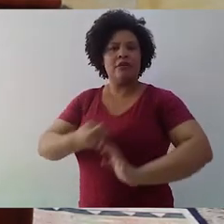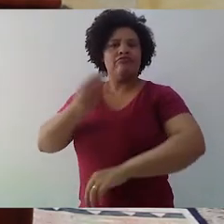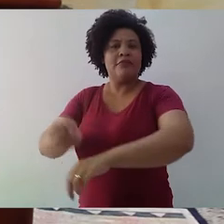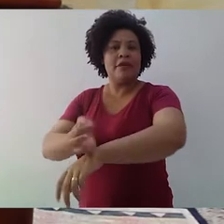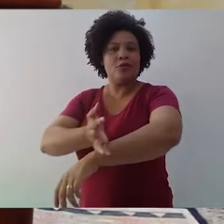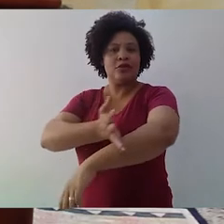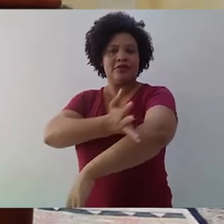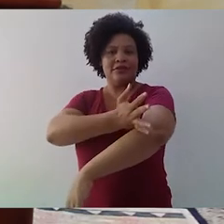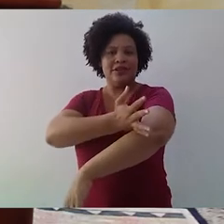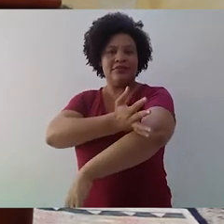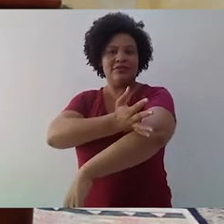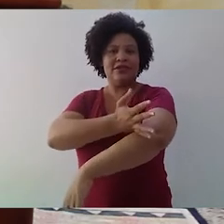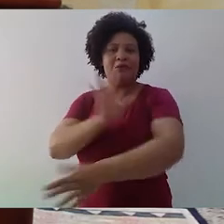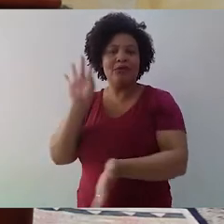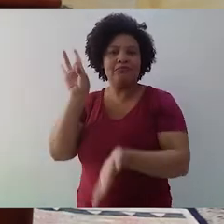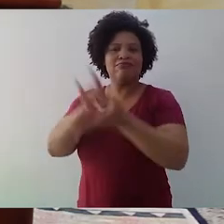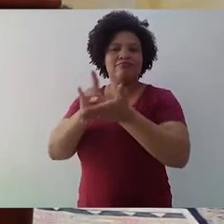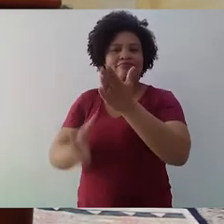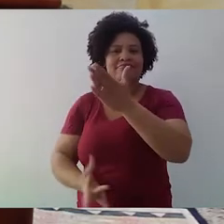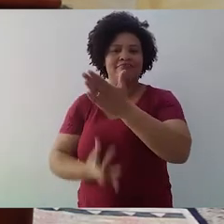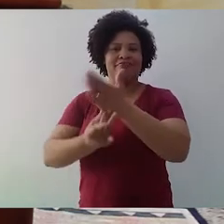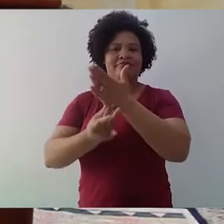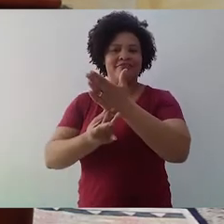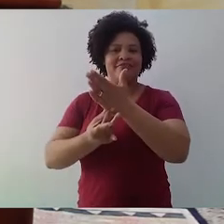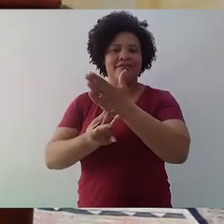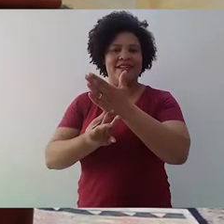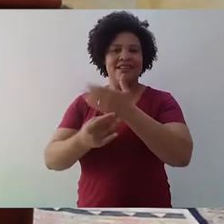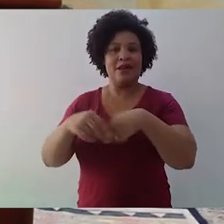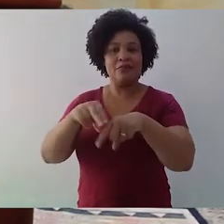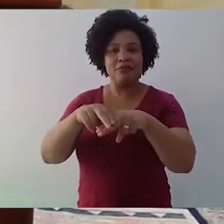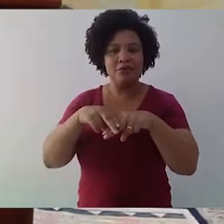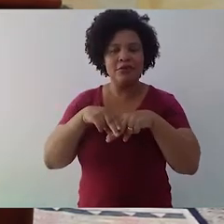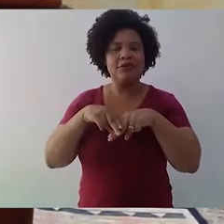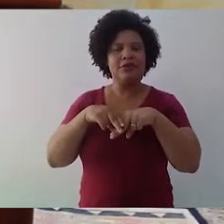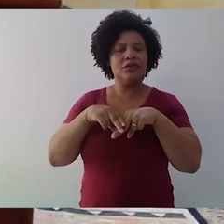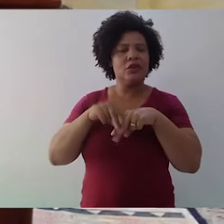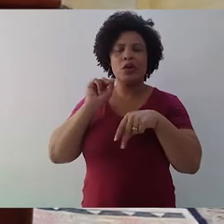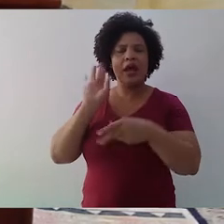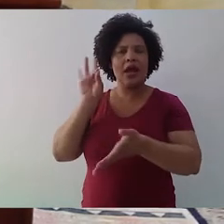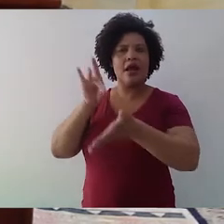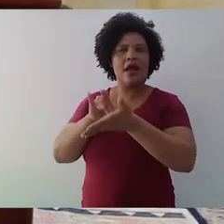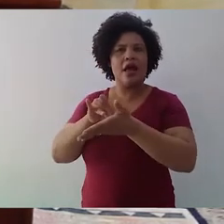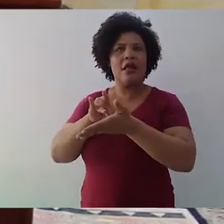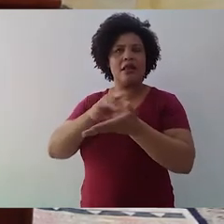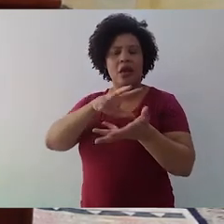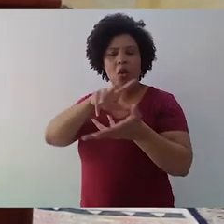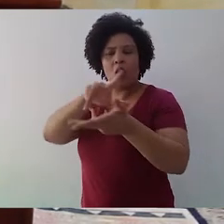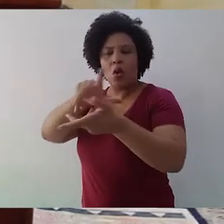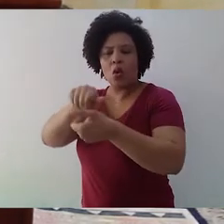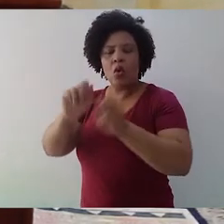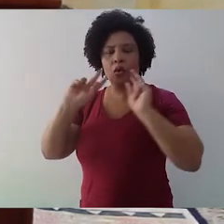construir realidades. Pela linguagem, a gente cria um mundo humano, e nesse particular,